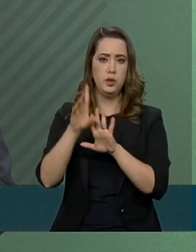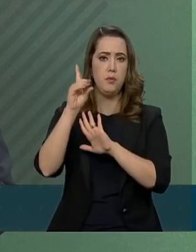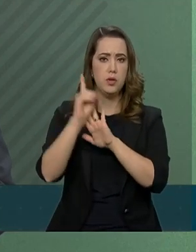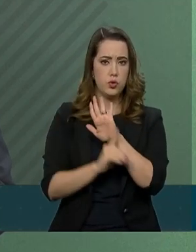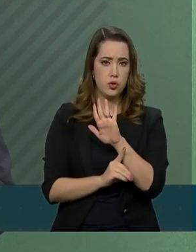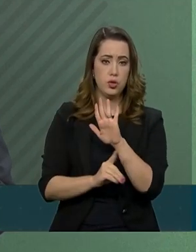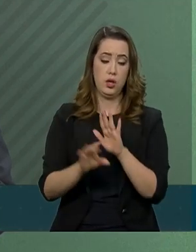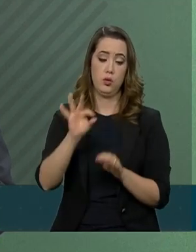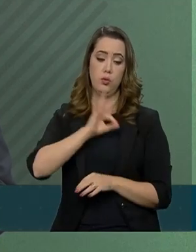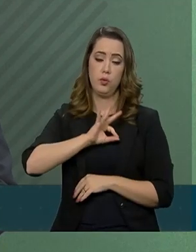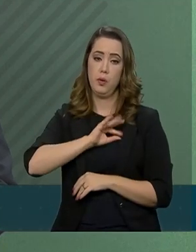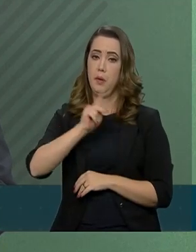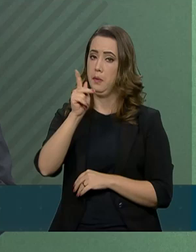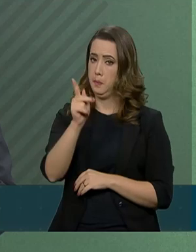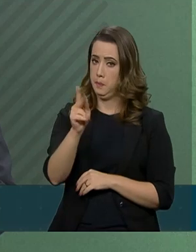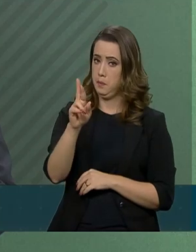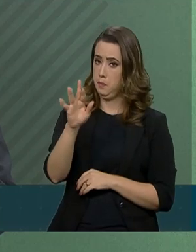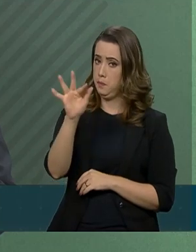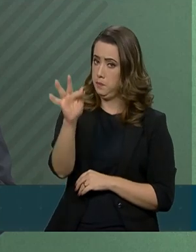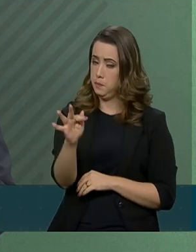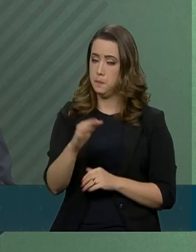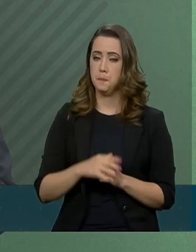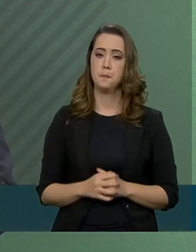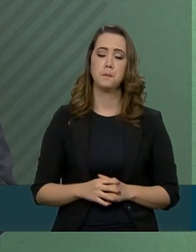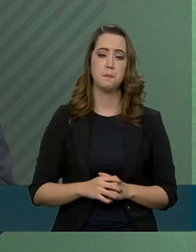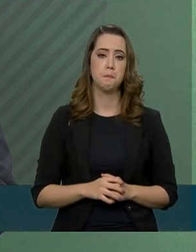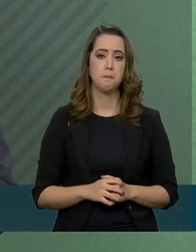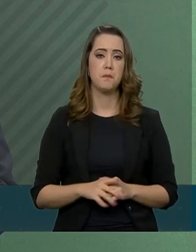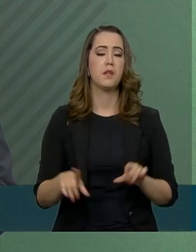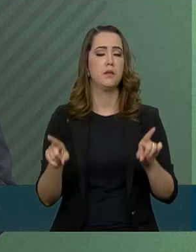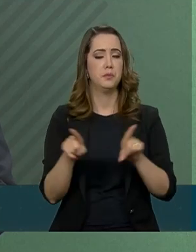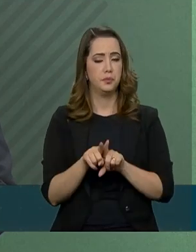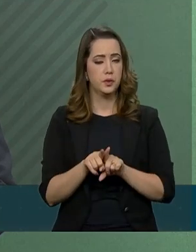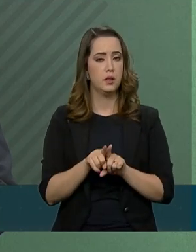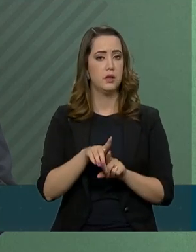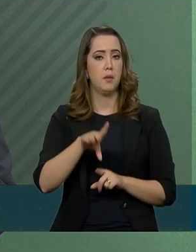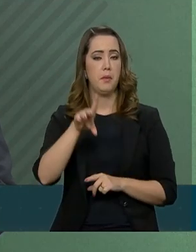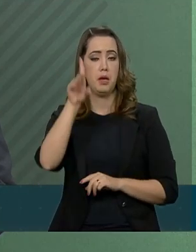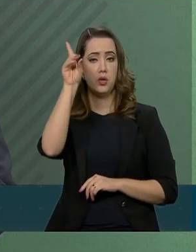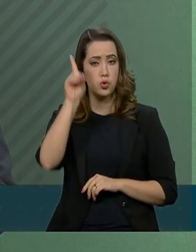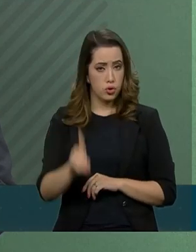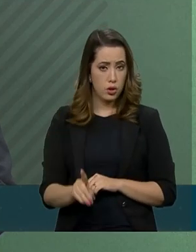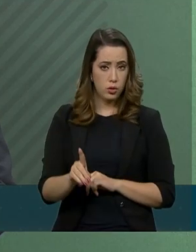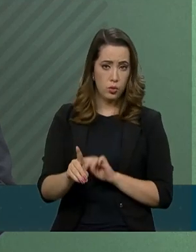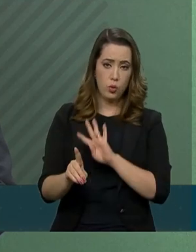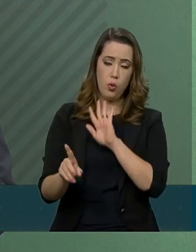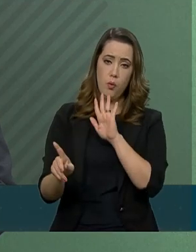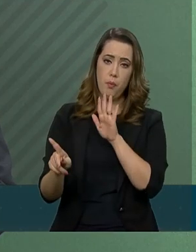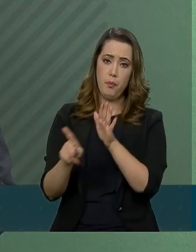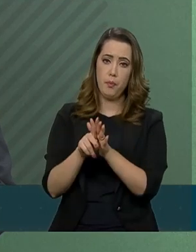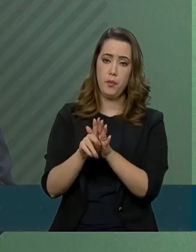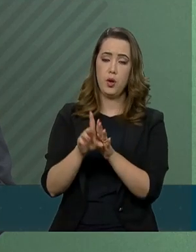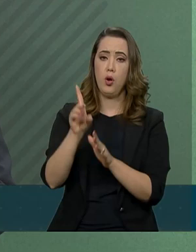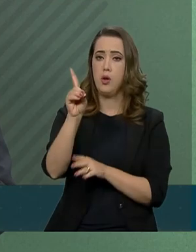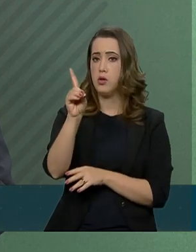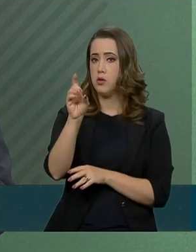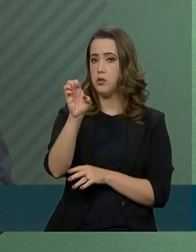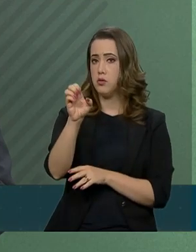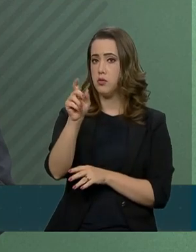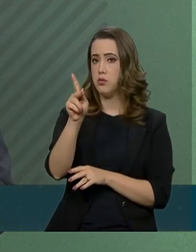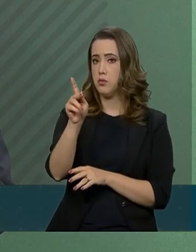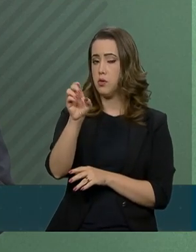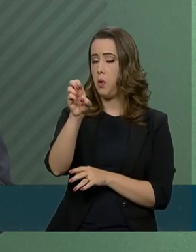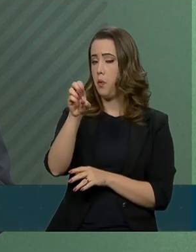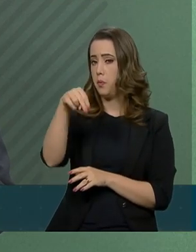Polícia Rodoviária Federal, Adriano Furtado, e diretor-geral do Departamento Penitenciário Nacional,